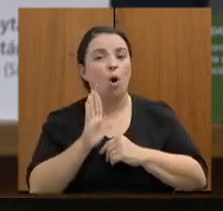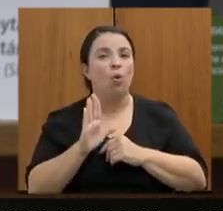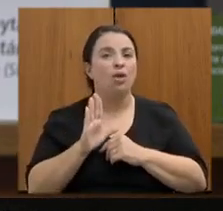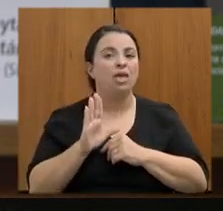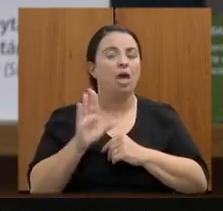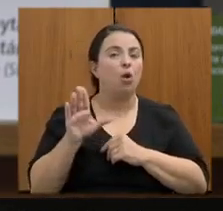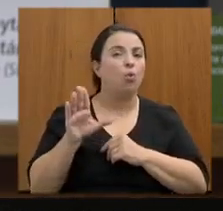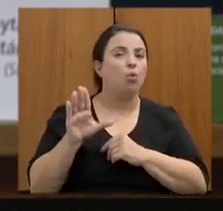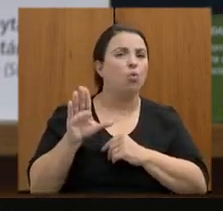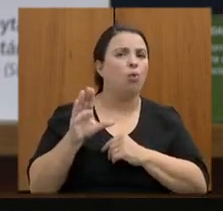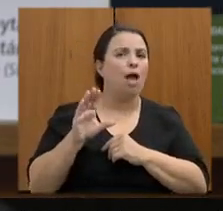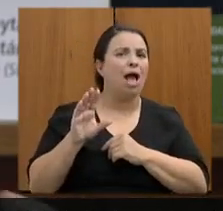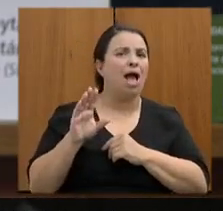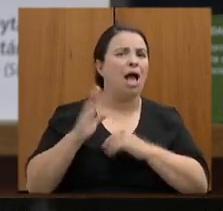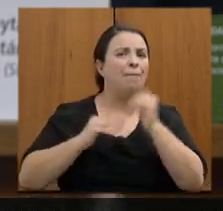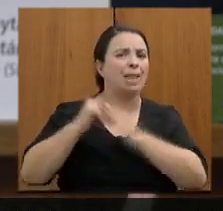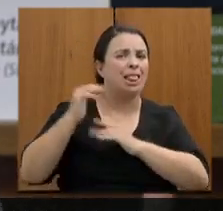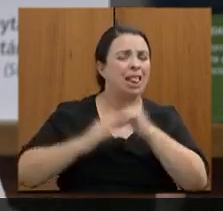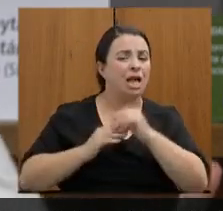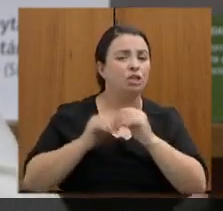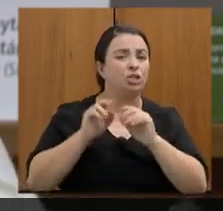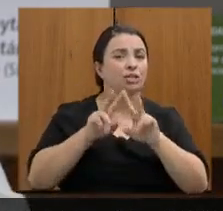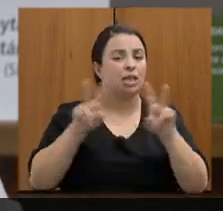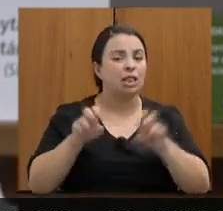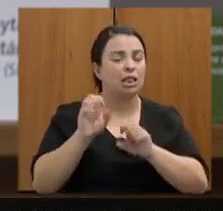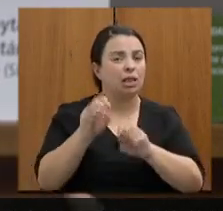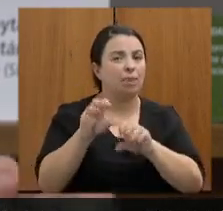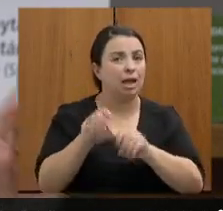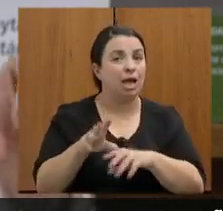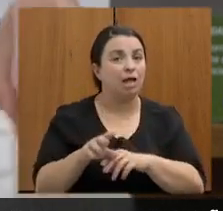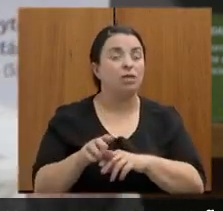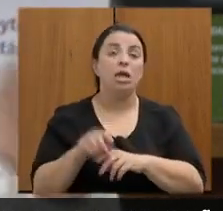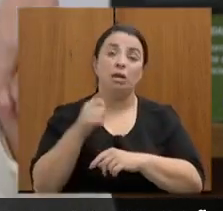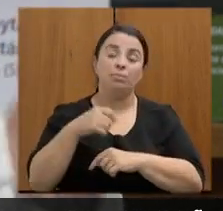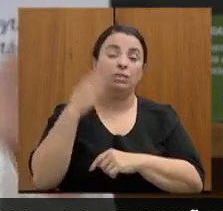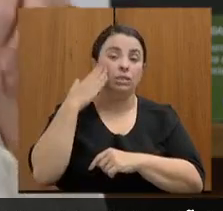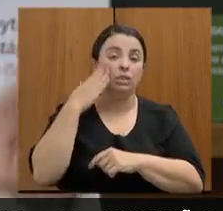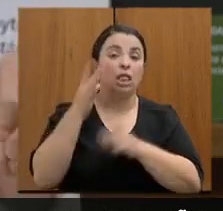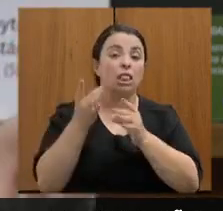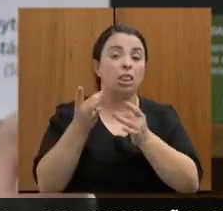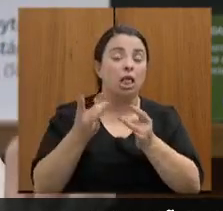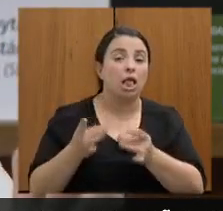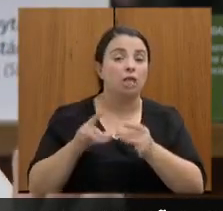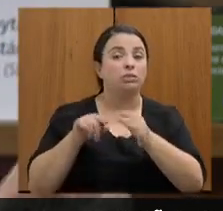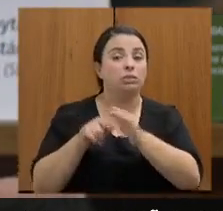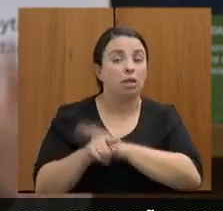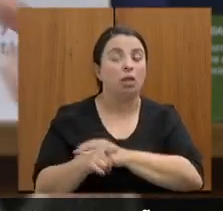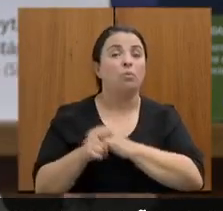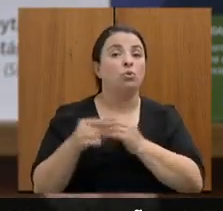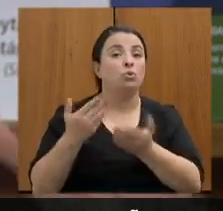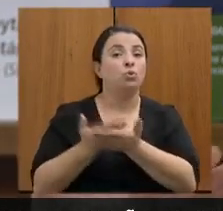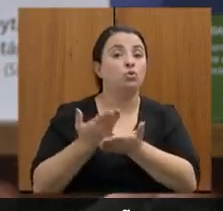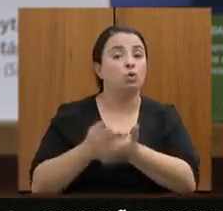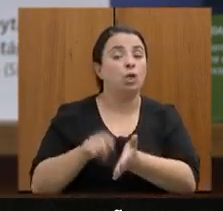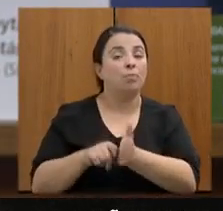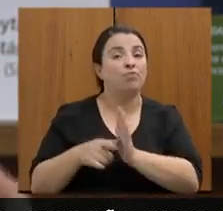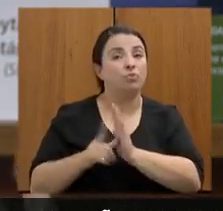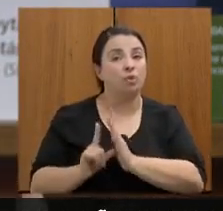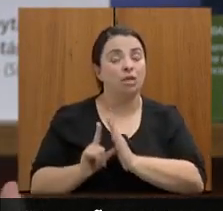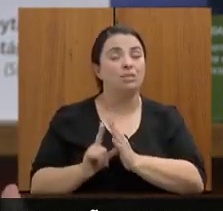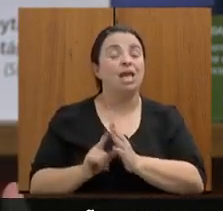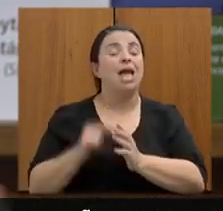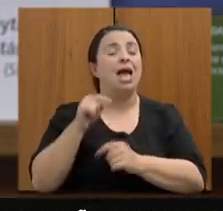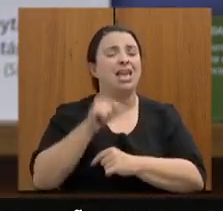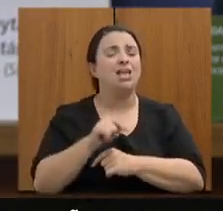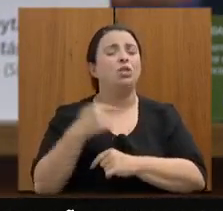relação àquilo a gente tem esse processo de investimento em relação ao que acontece dentro da sala de aula nesse esclarecimento a partir